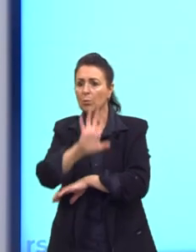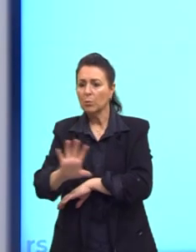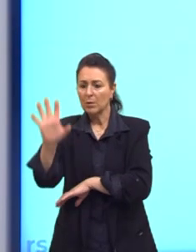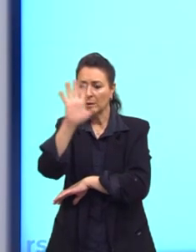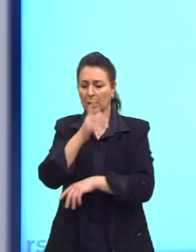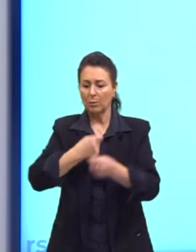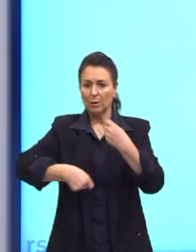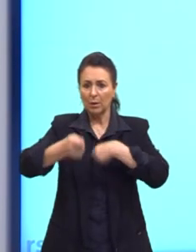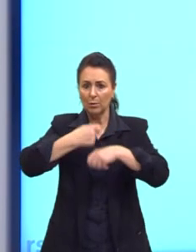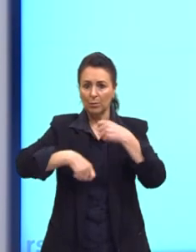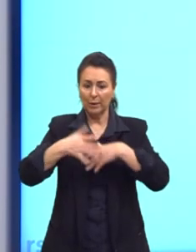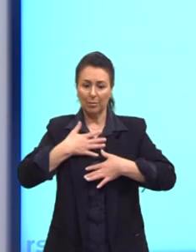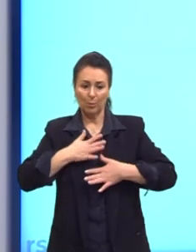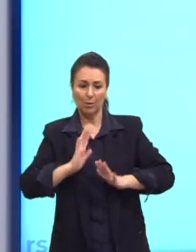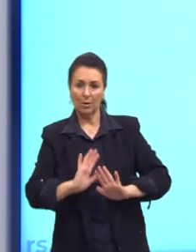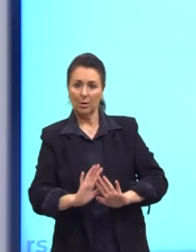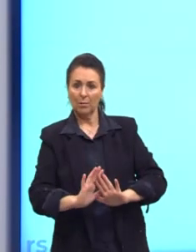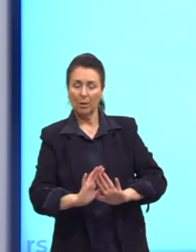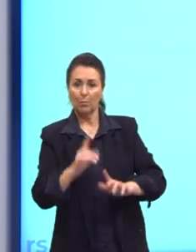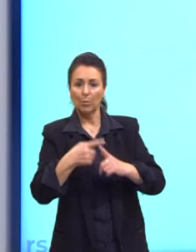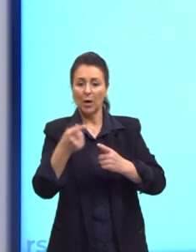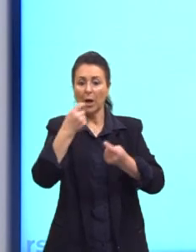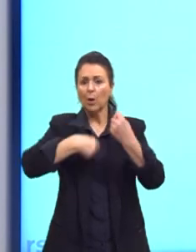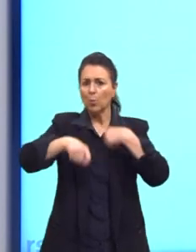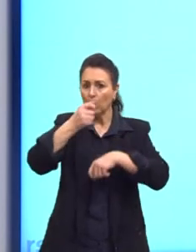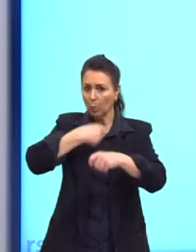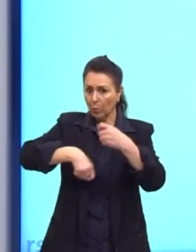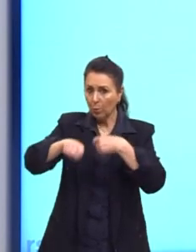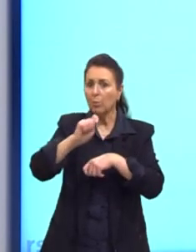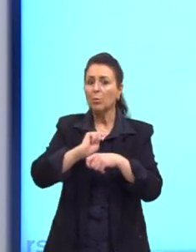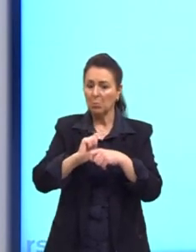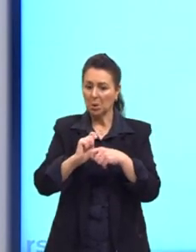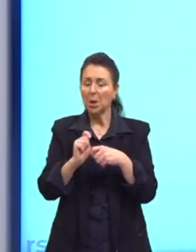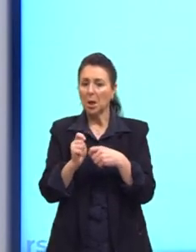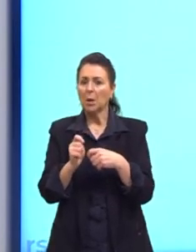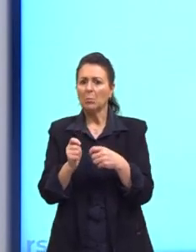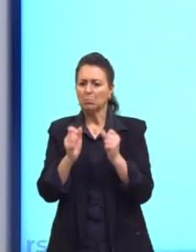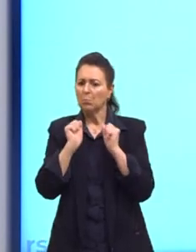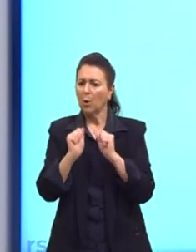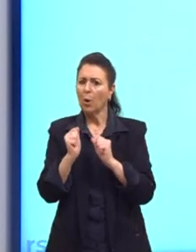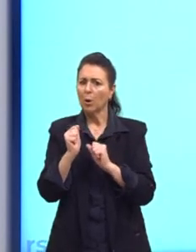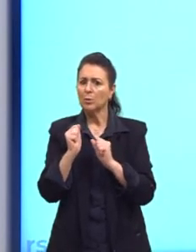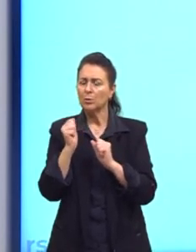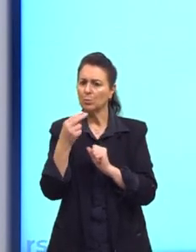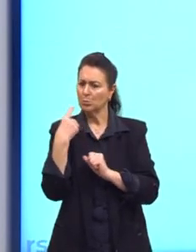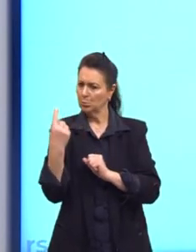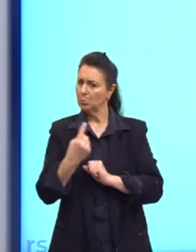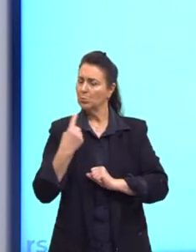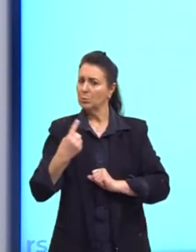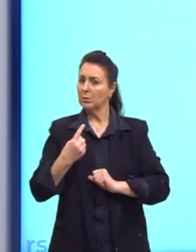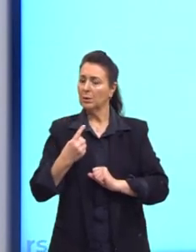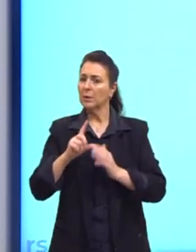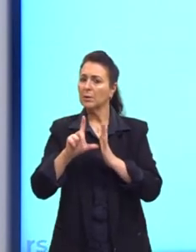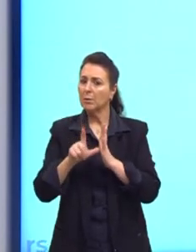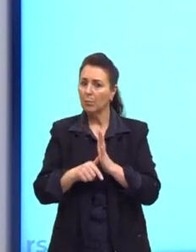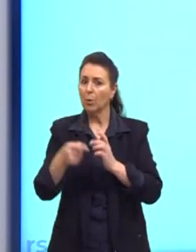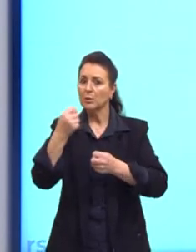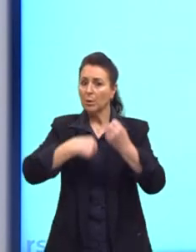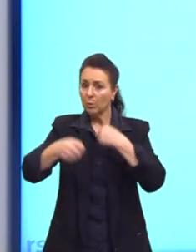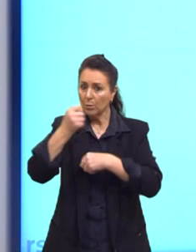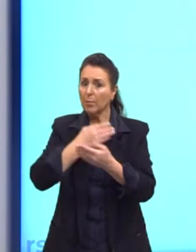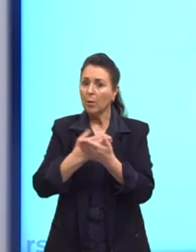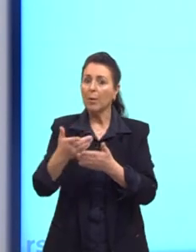no sentido que não queremos mais, porque a economia estava subindo. E aí, quando a economia cai, aí pede-se a